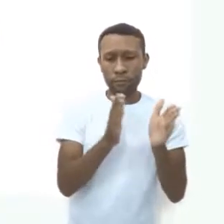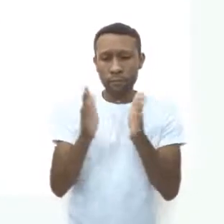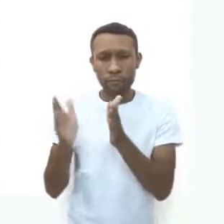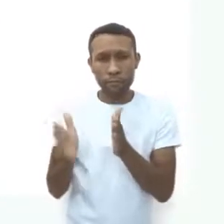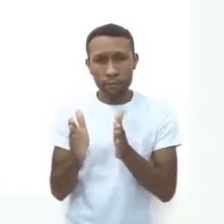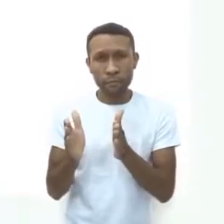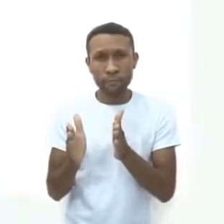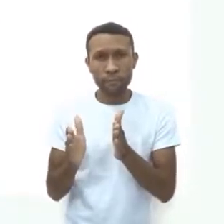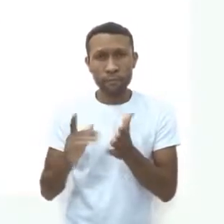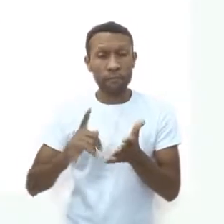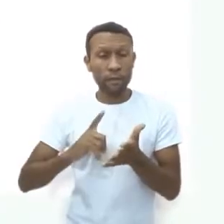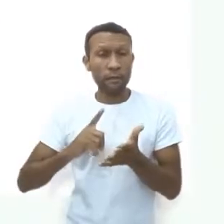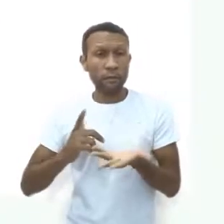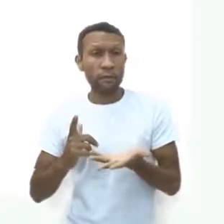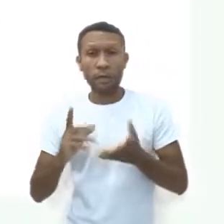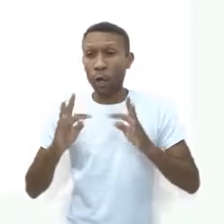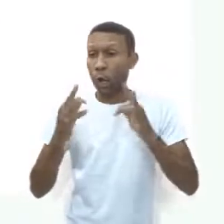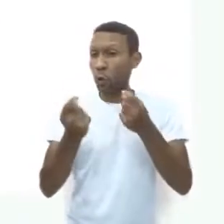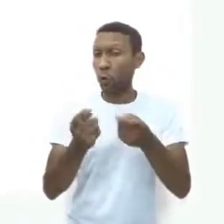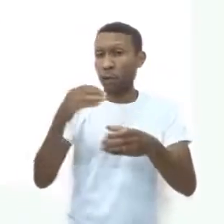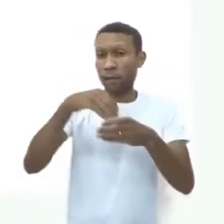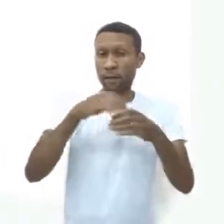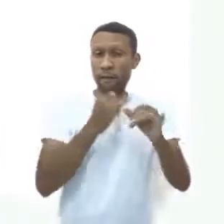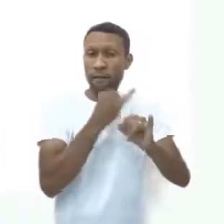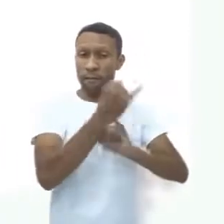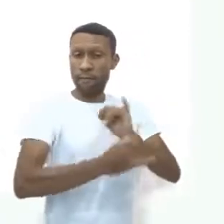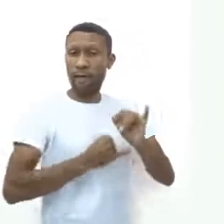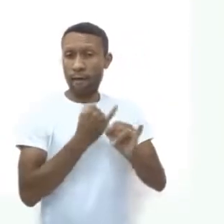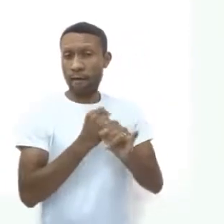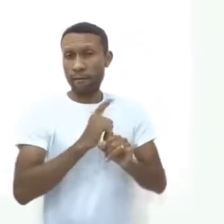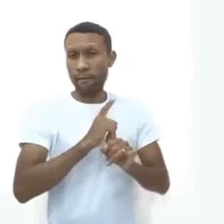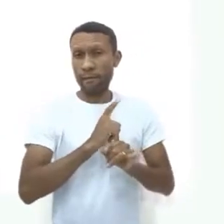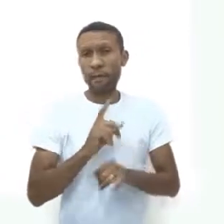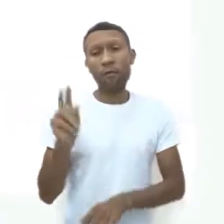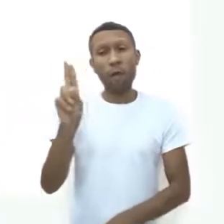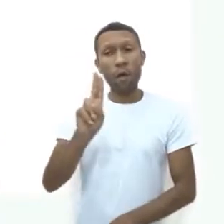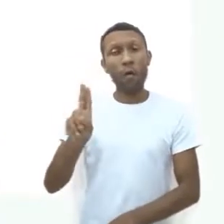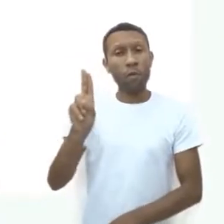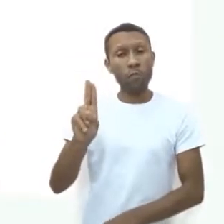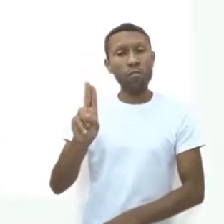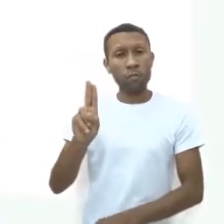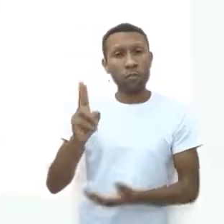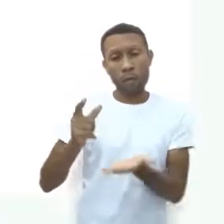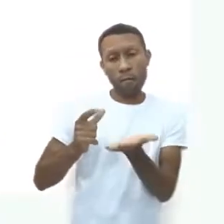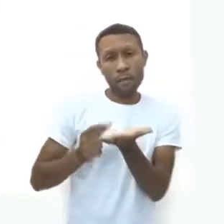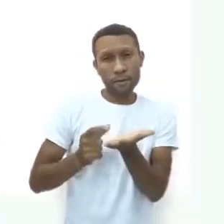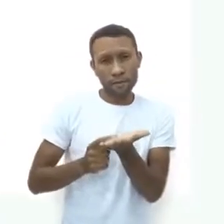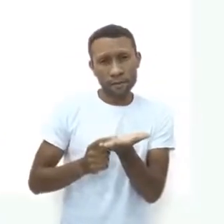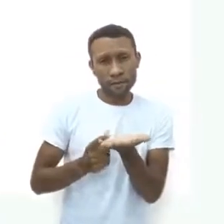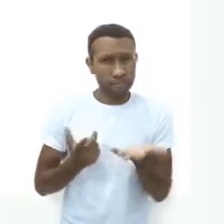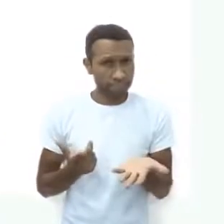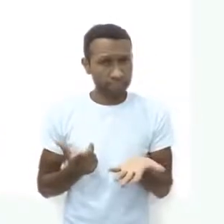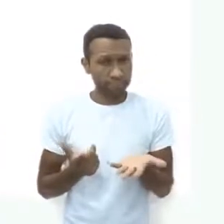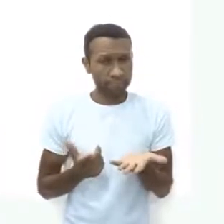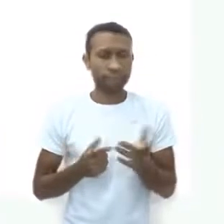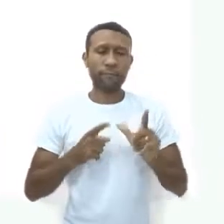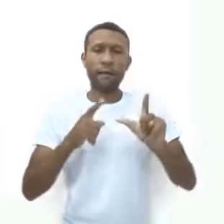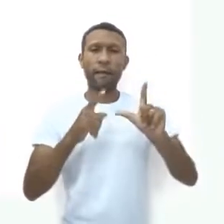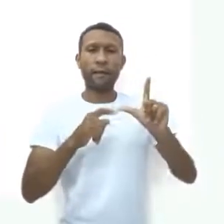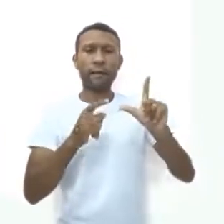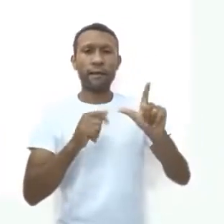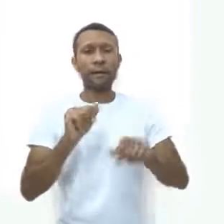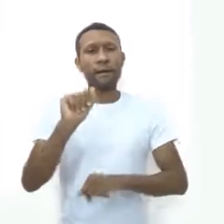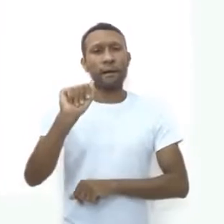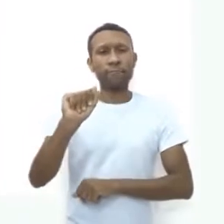é um recurso que praticamente toda rede social tem. Você utiliza essa ferramenta? Letra A.